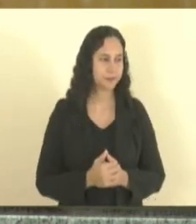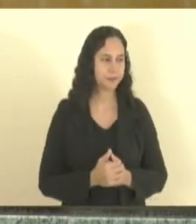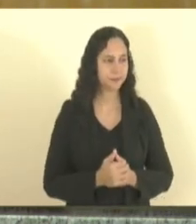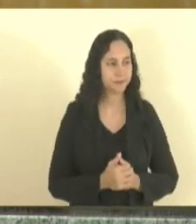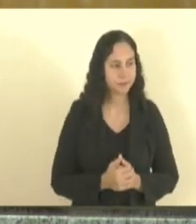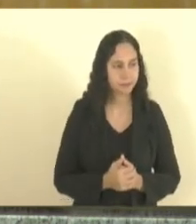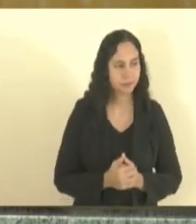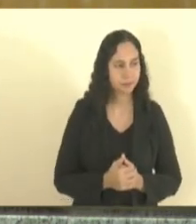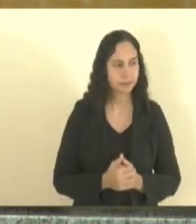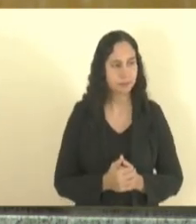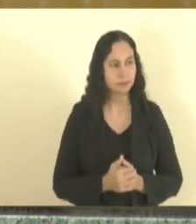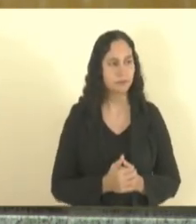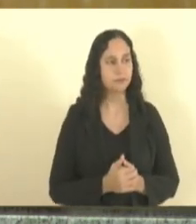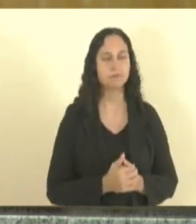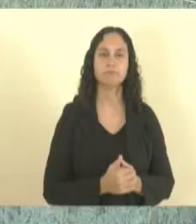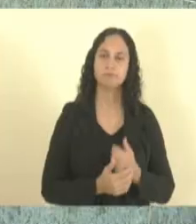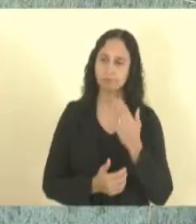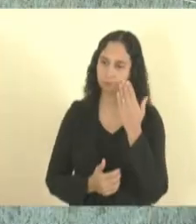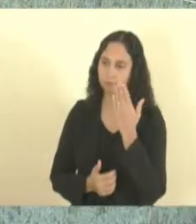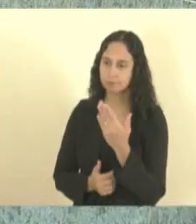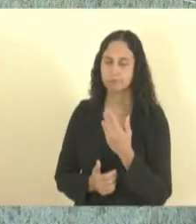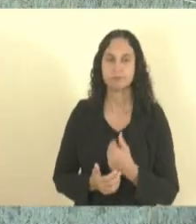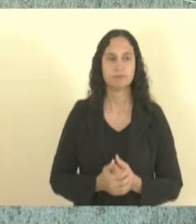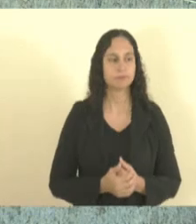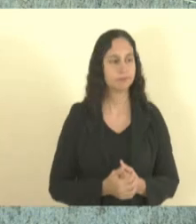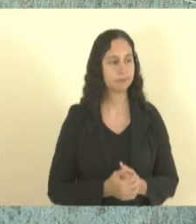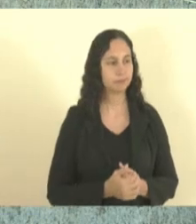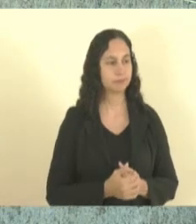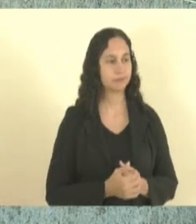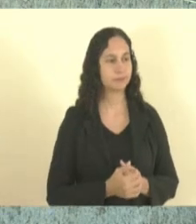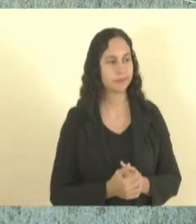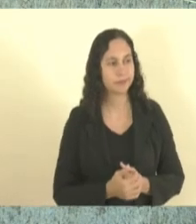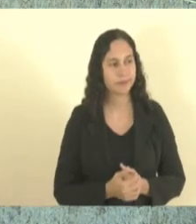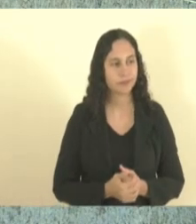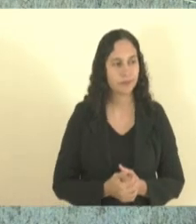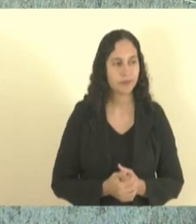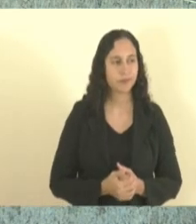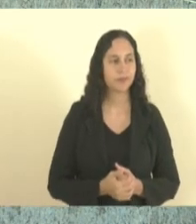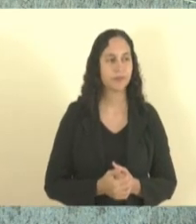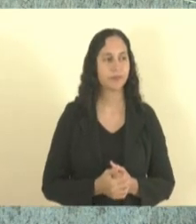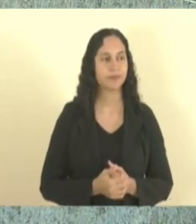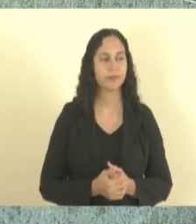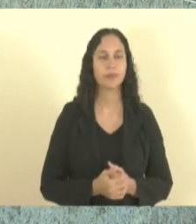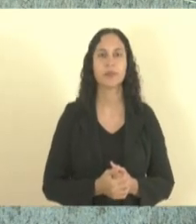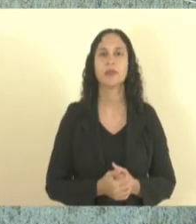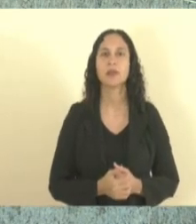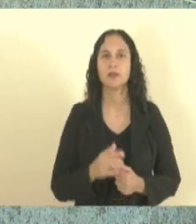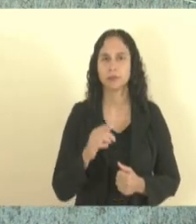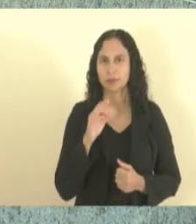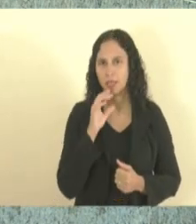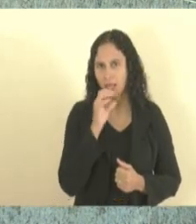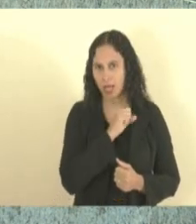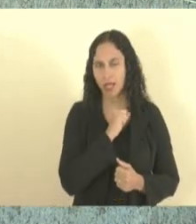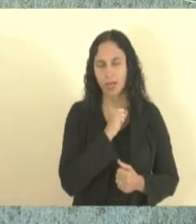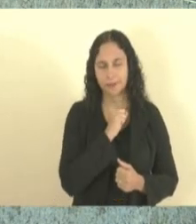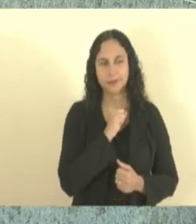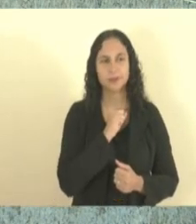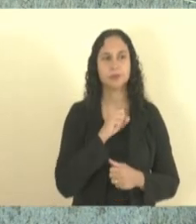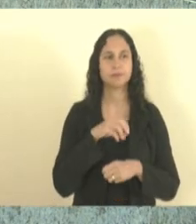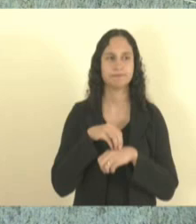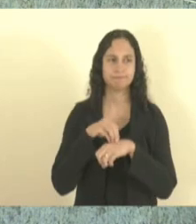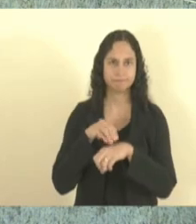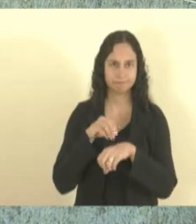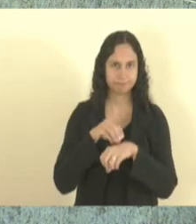muito obrigado deputado Wellington Calegari Loneza eu também queria fazer assim alguns rápidos comentários